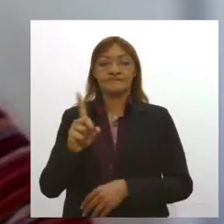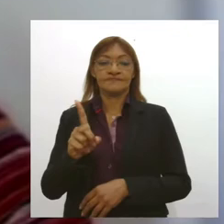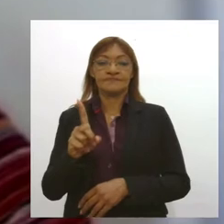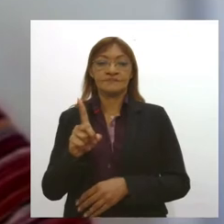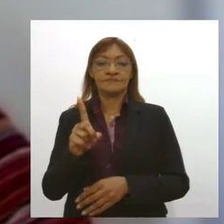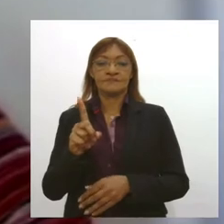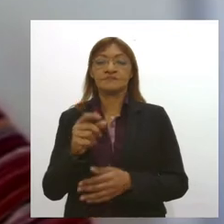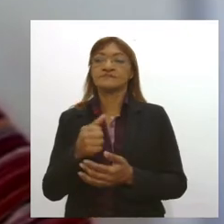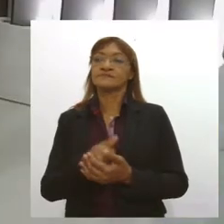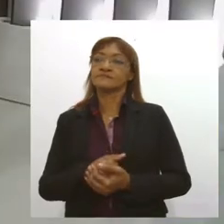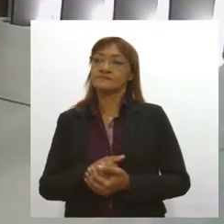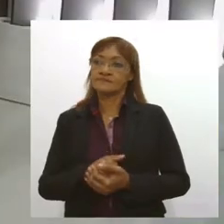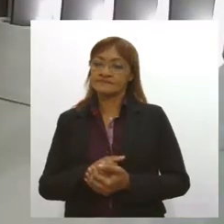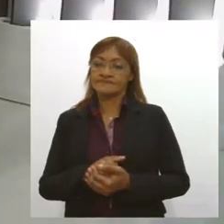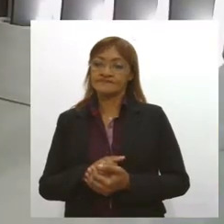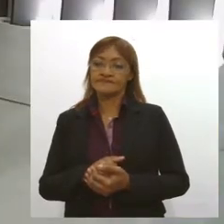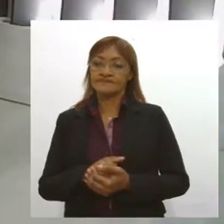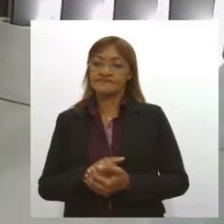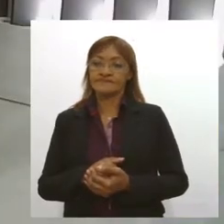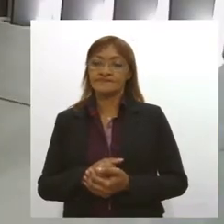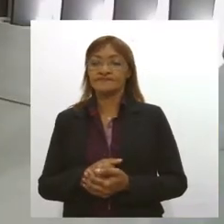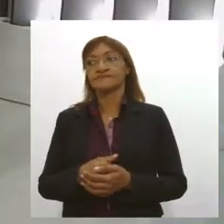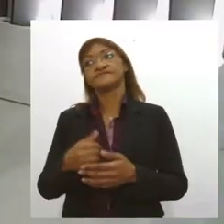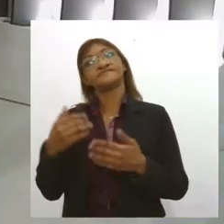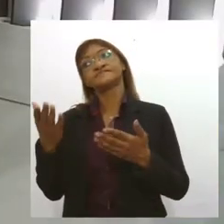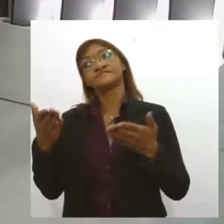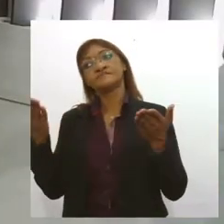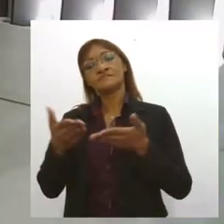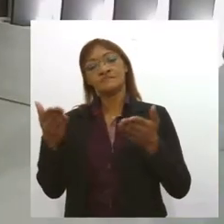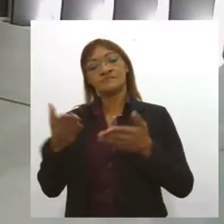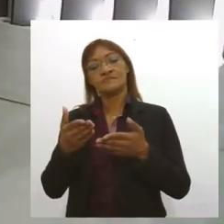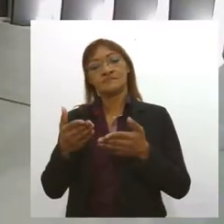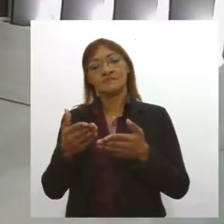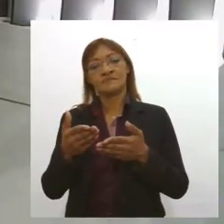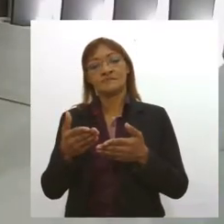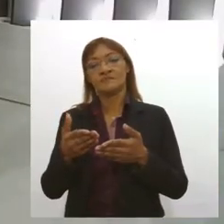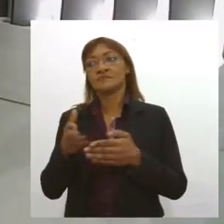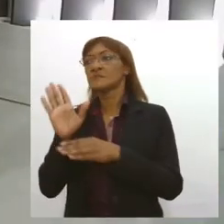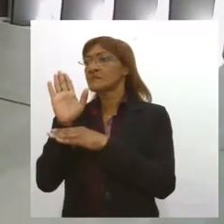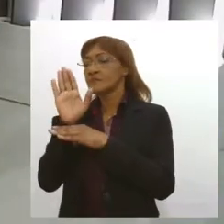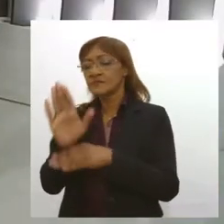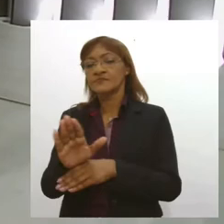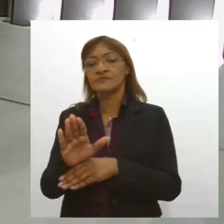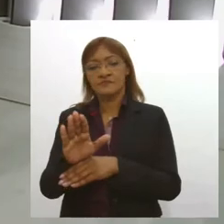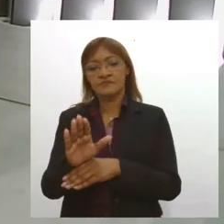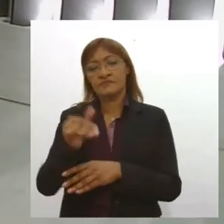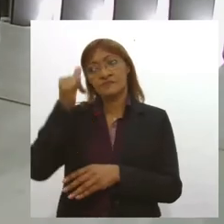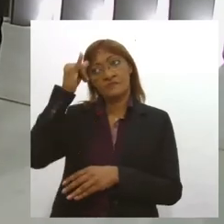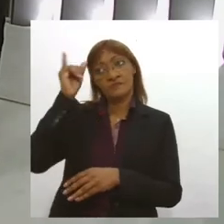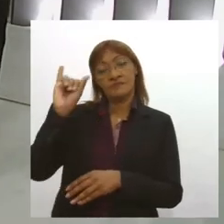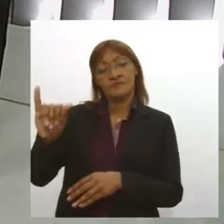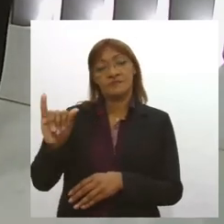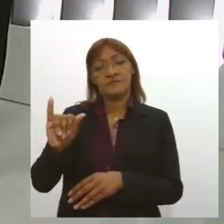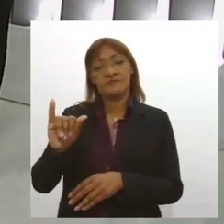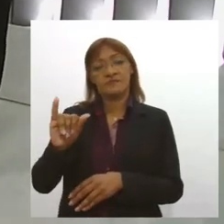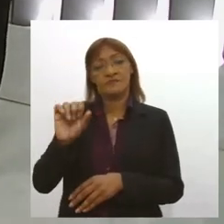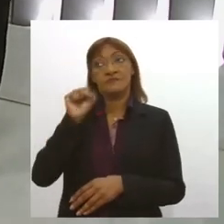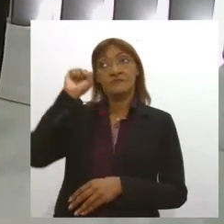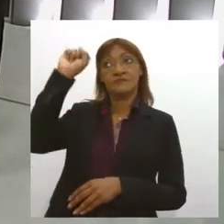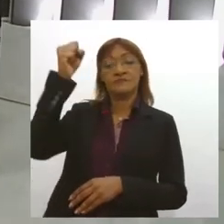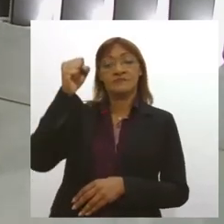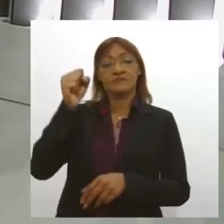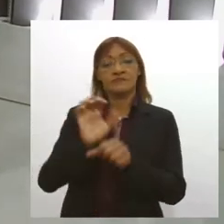moderado. Então, com certeza, esse coquetel, nesse momento, vai ser mais uma alívio, né? Vai ajudar a evitar o agravamento da COVID